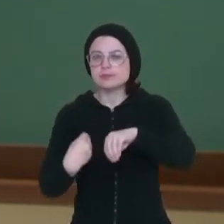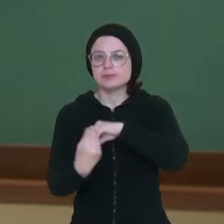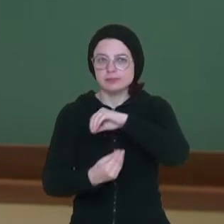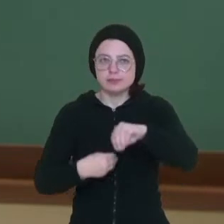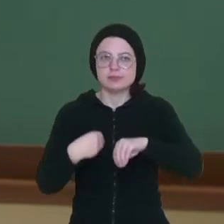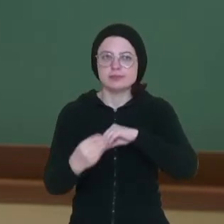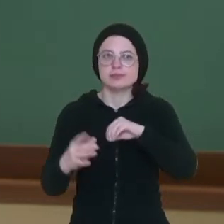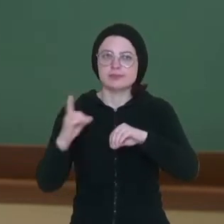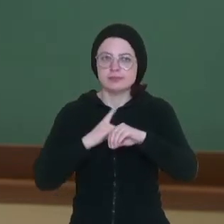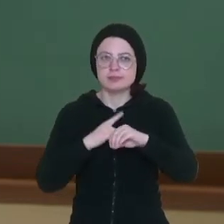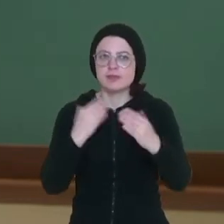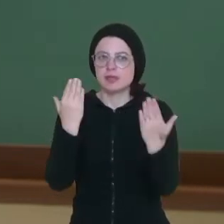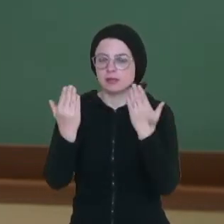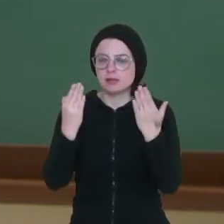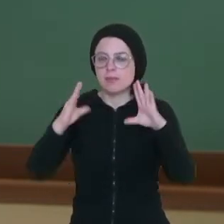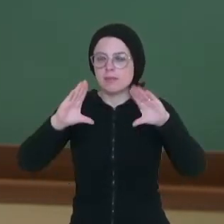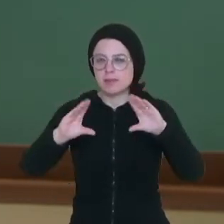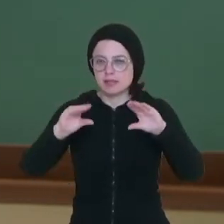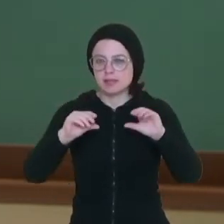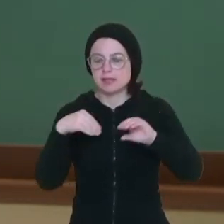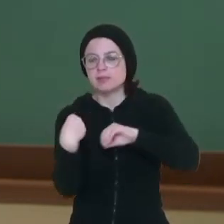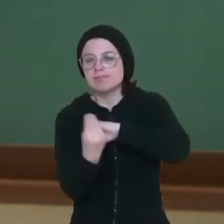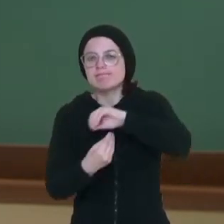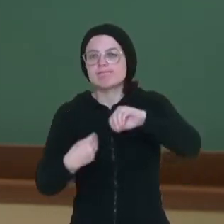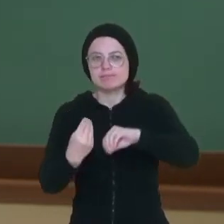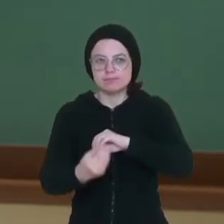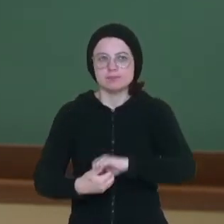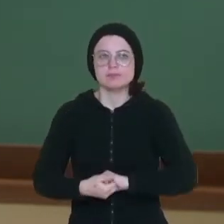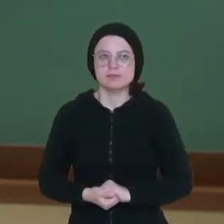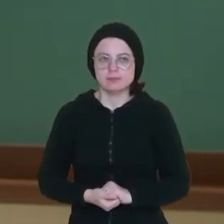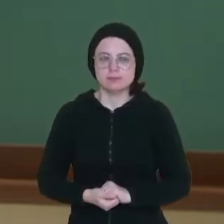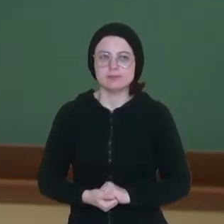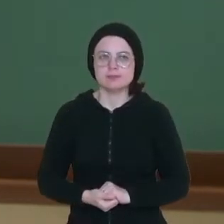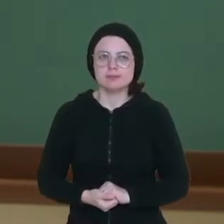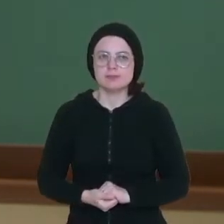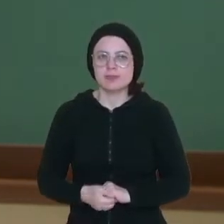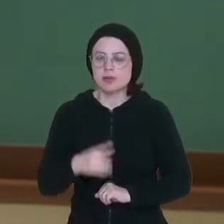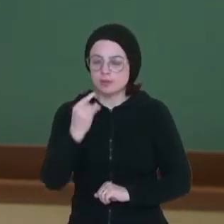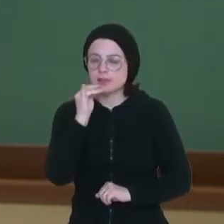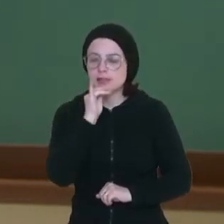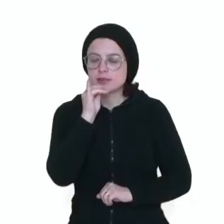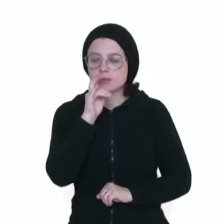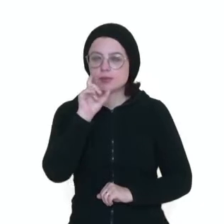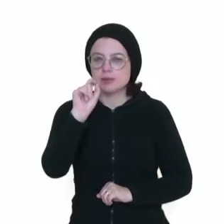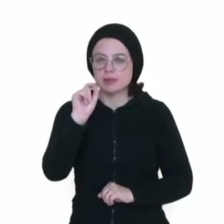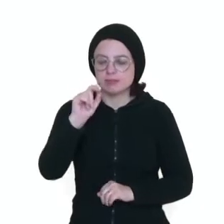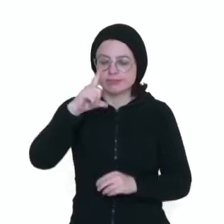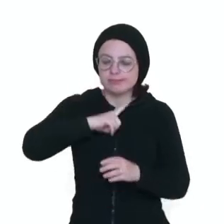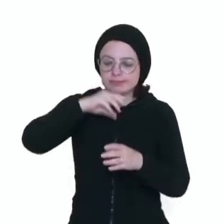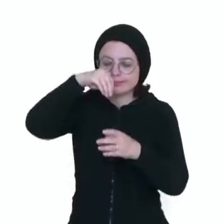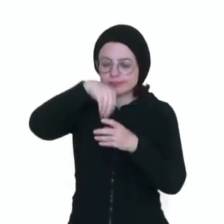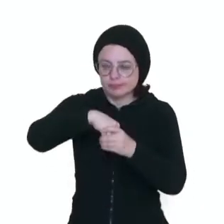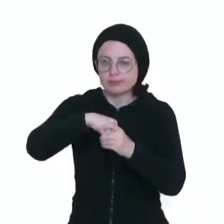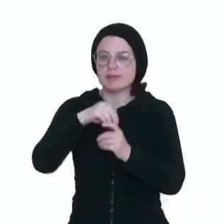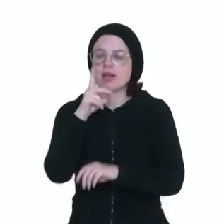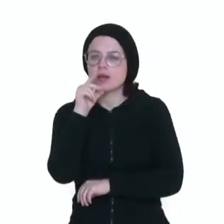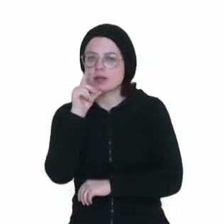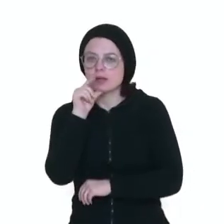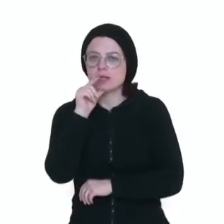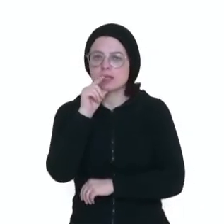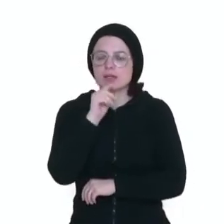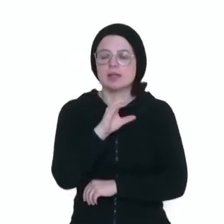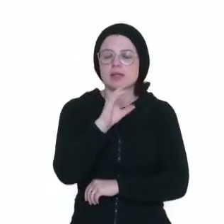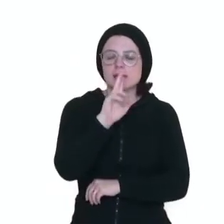relação proporcional de massa com os reagentes, como por exemplo, os elementos que compõem a água, que são o hidrogênio e o